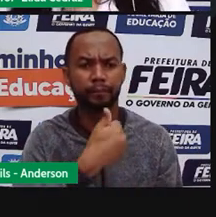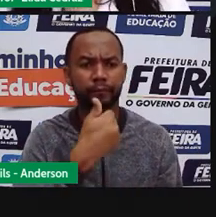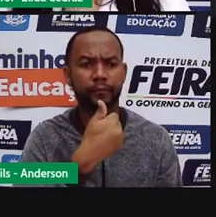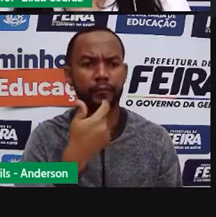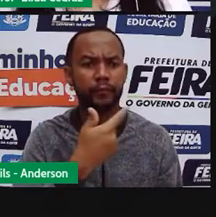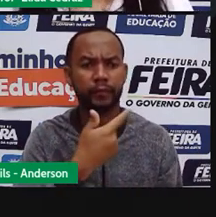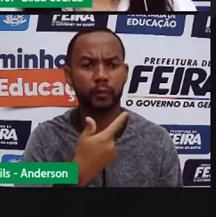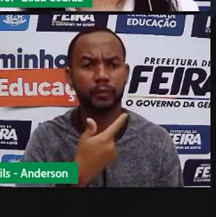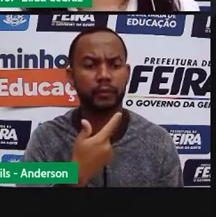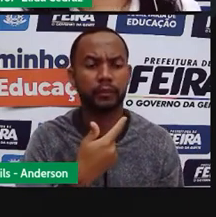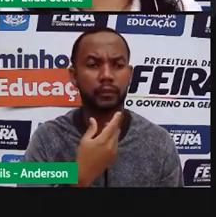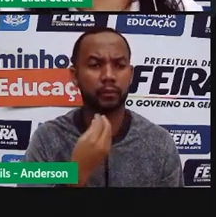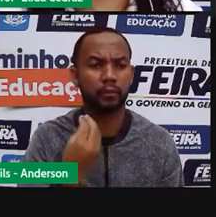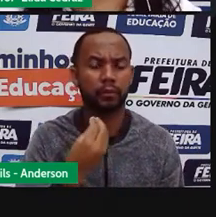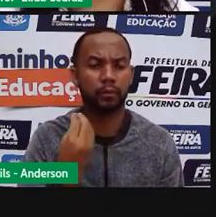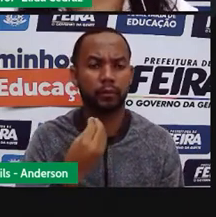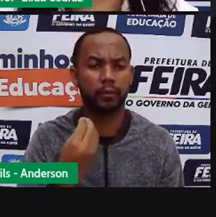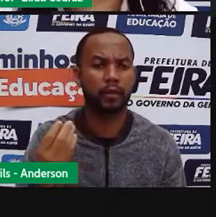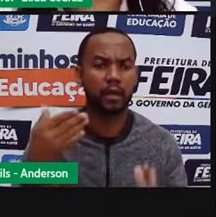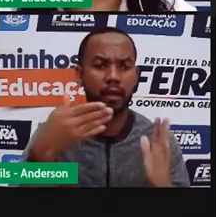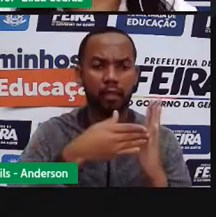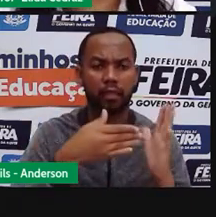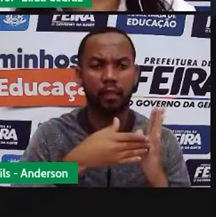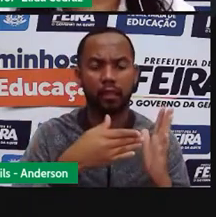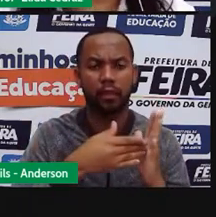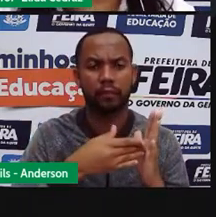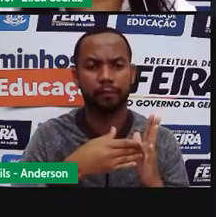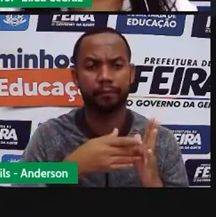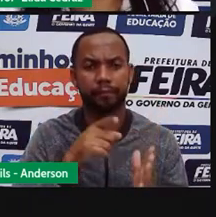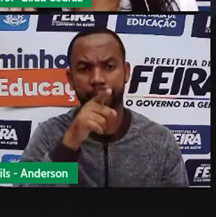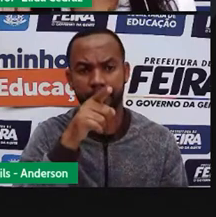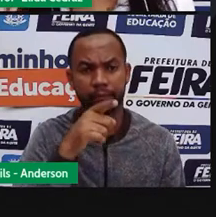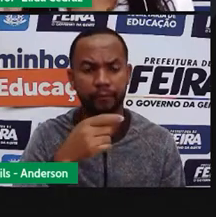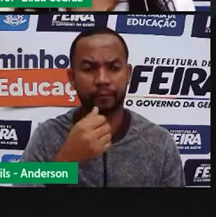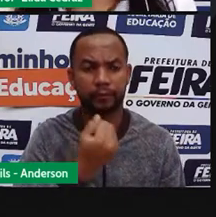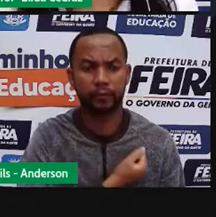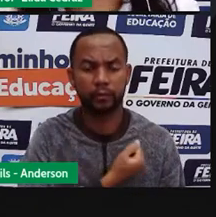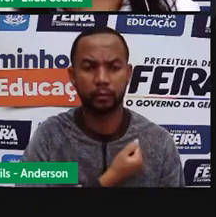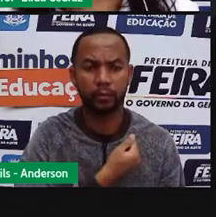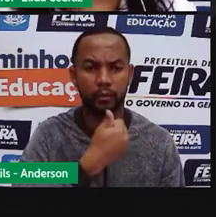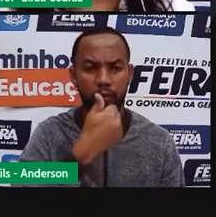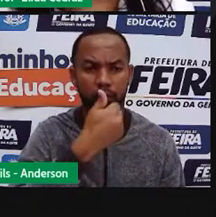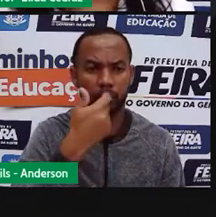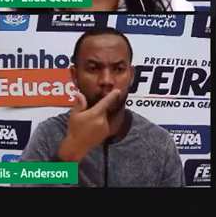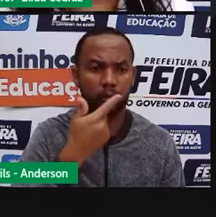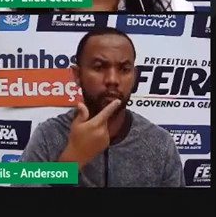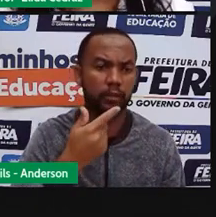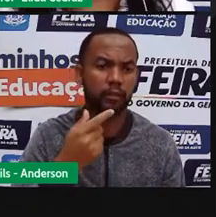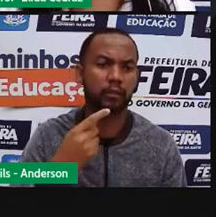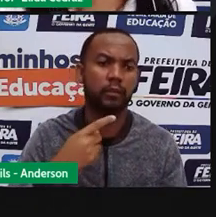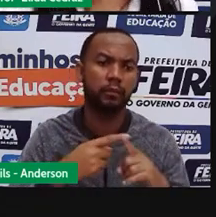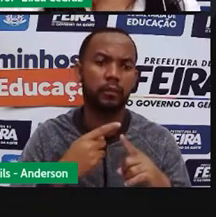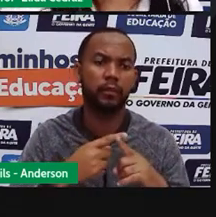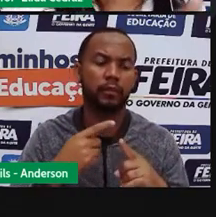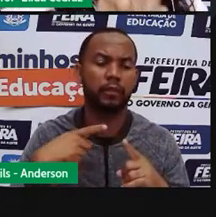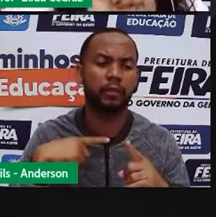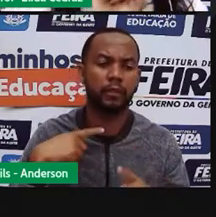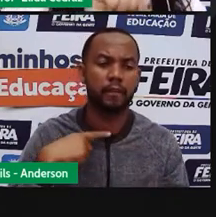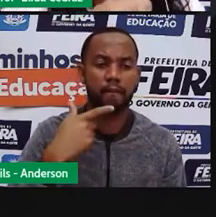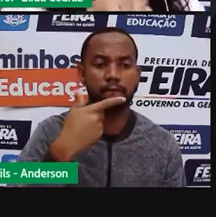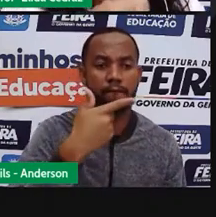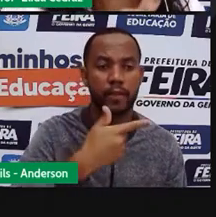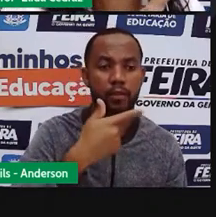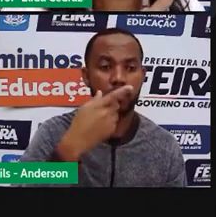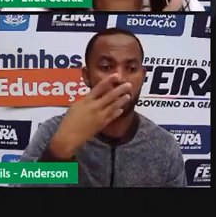Isso mesmo, só vai até o número 12. Porque o dia tem 24 horas, então, o